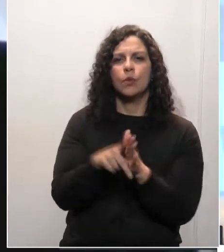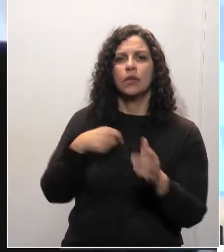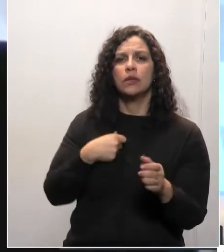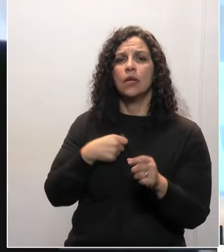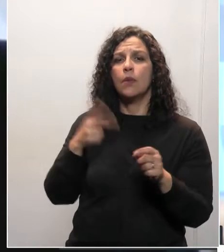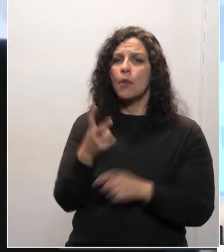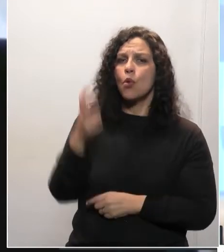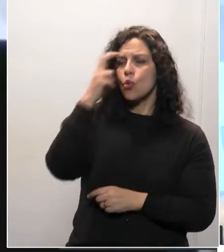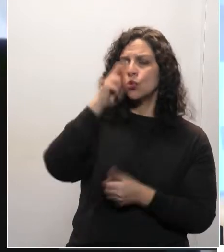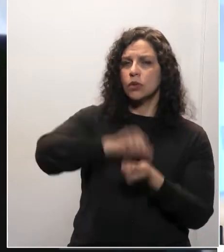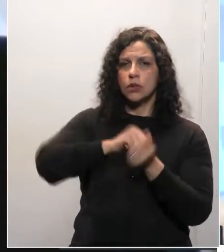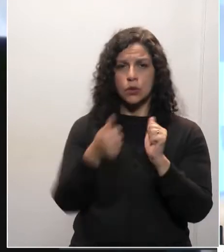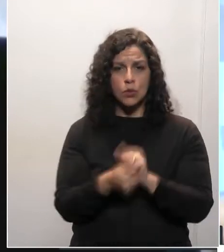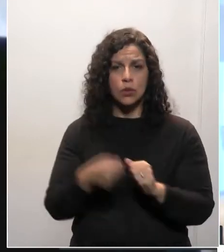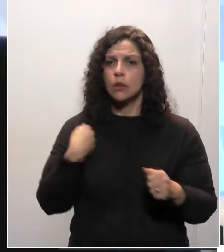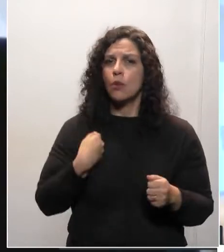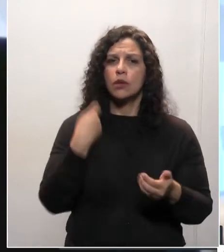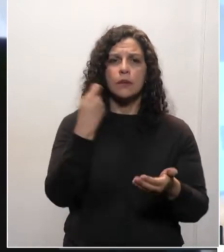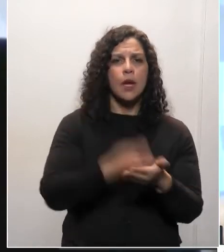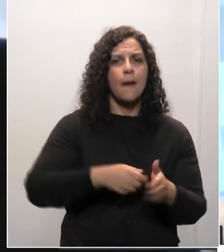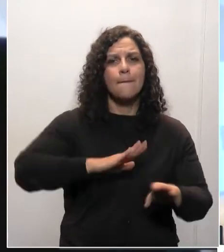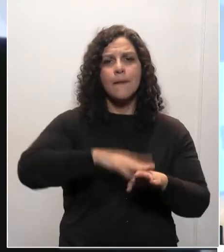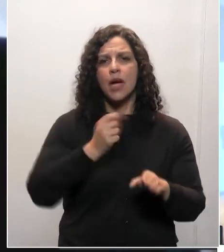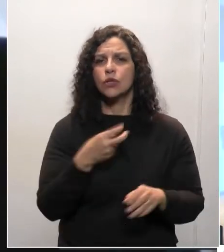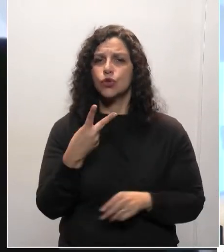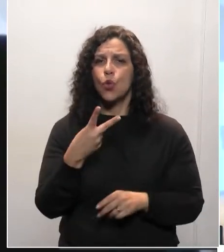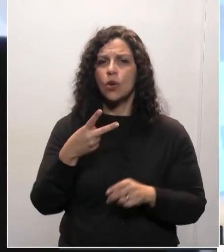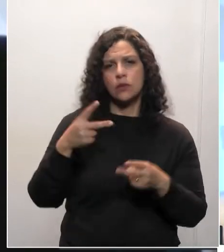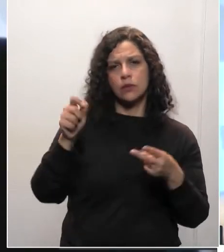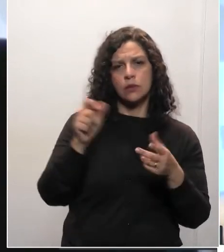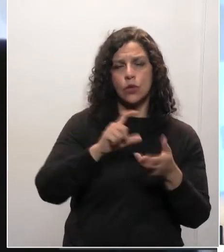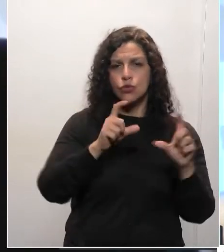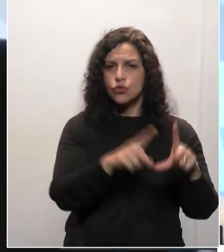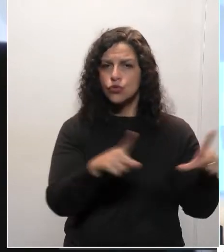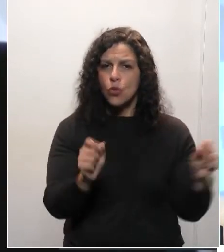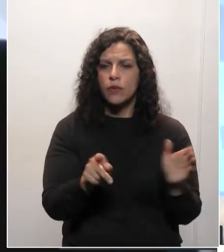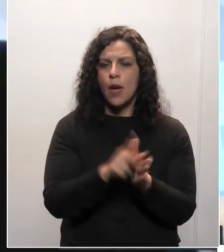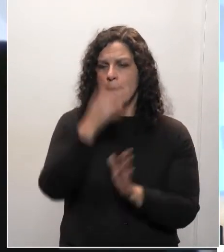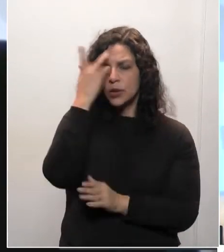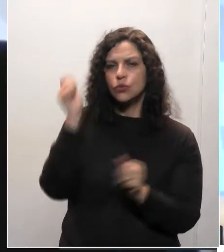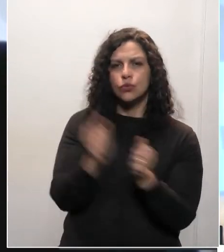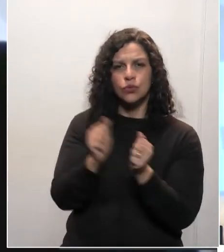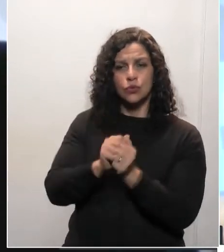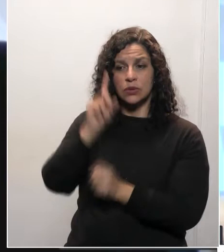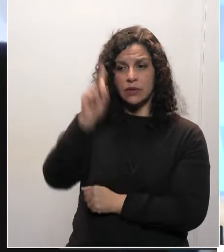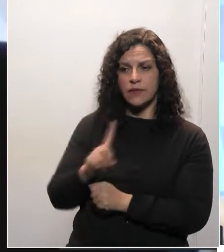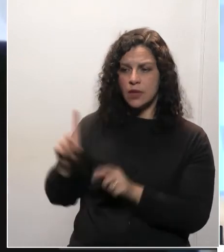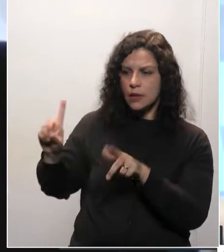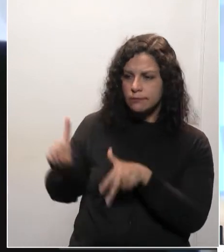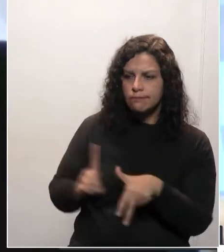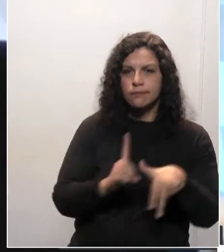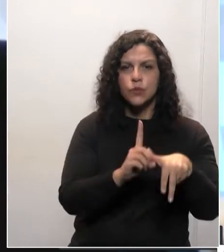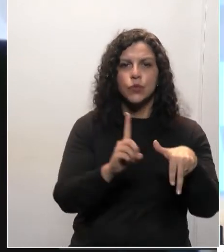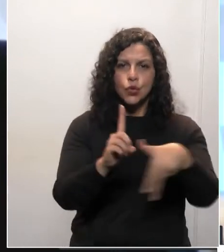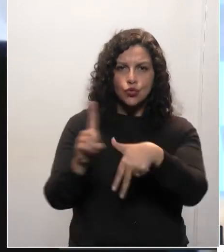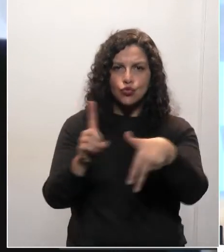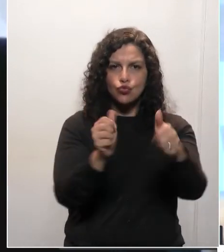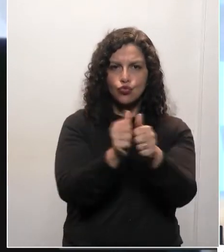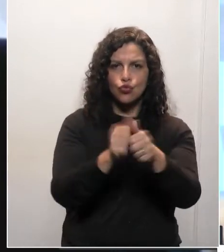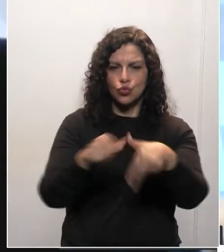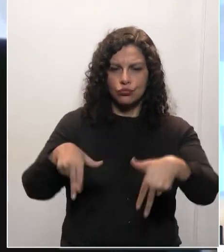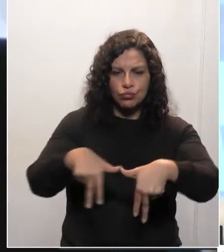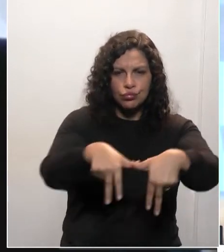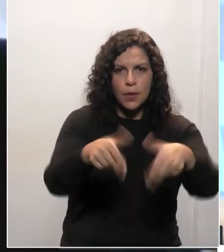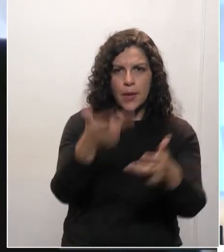de eventos culturais e esportivos de cobrar mais de um ingresso por pessoa em casos, onde, por qualquer necessidade especial ou deficiência,